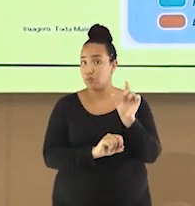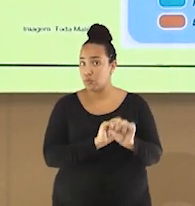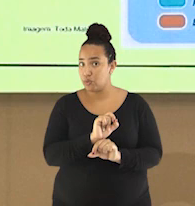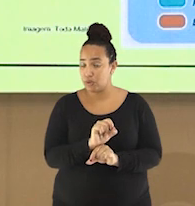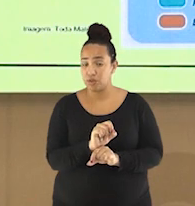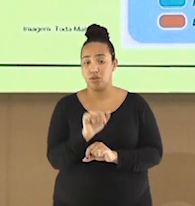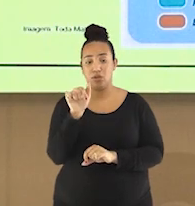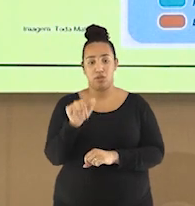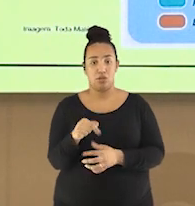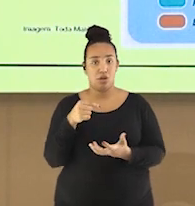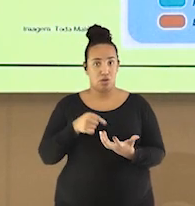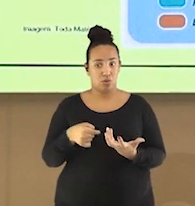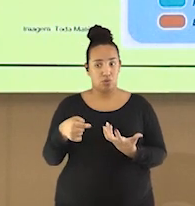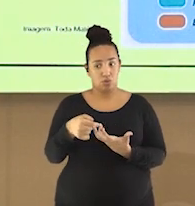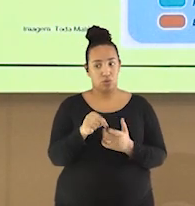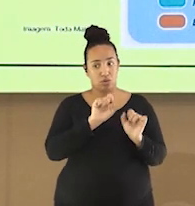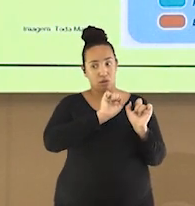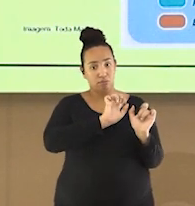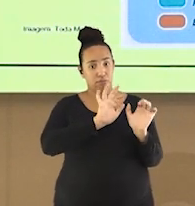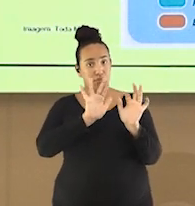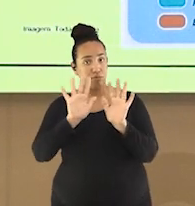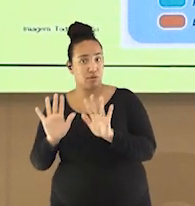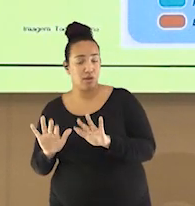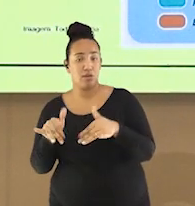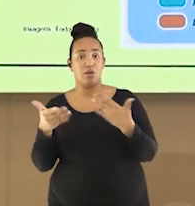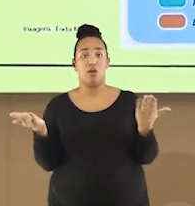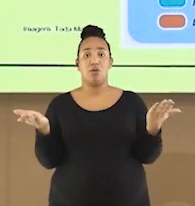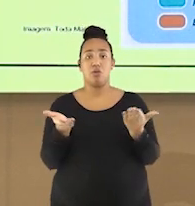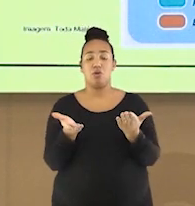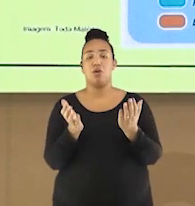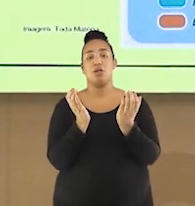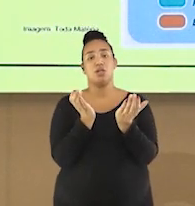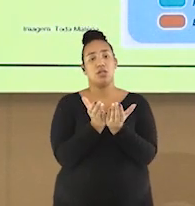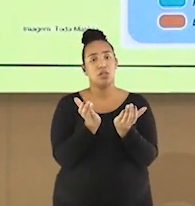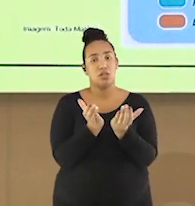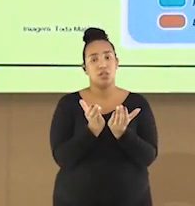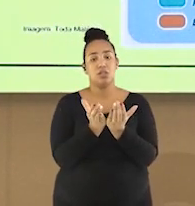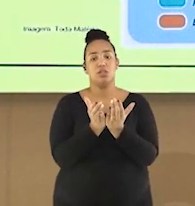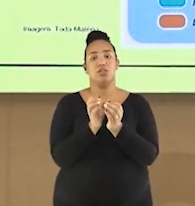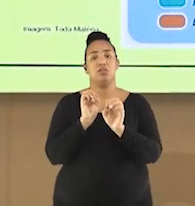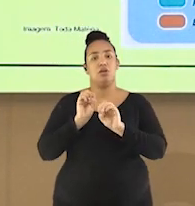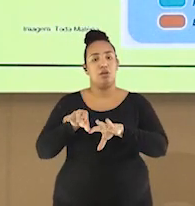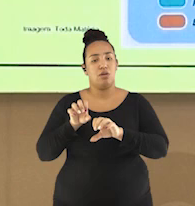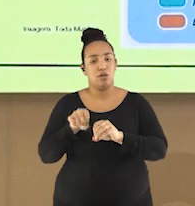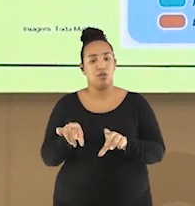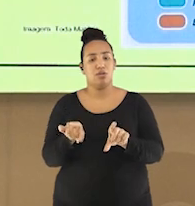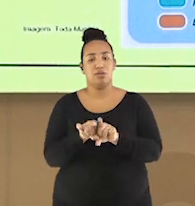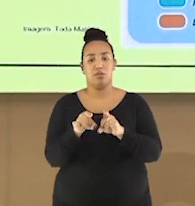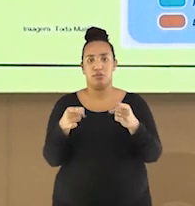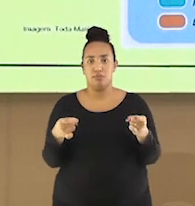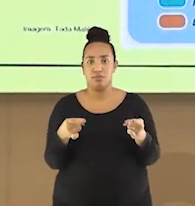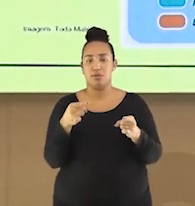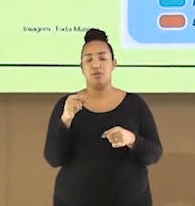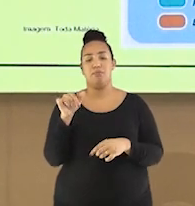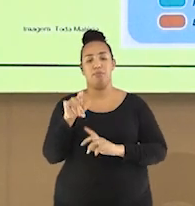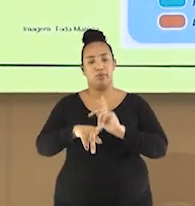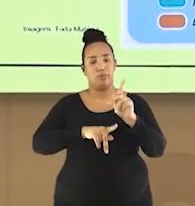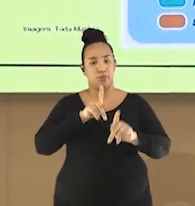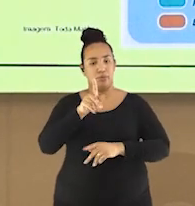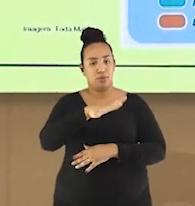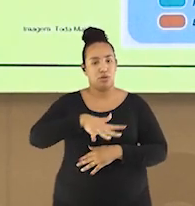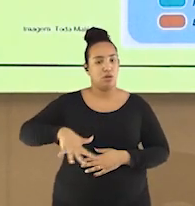ocupação do continente, seria possível levar ao cristianismo e também às benesses da civilização ocidental às